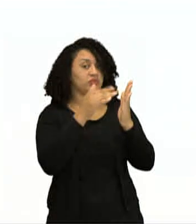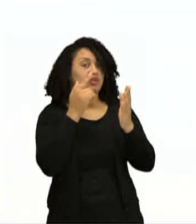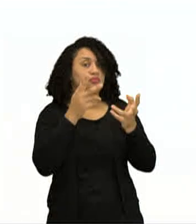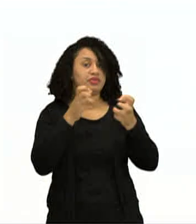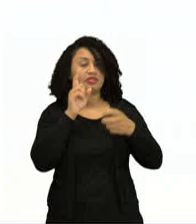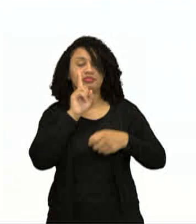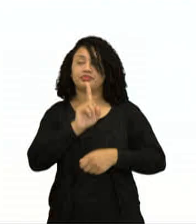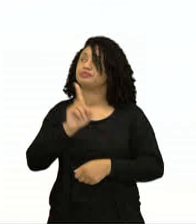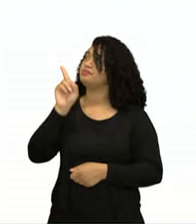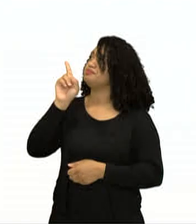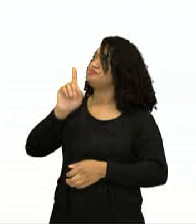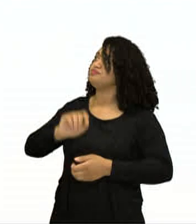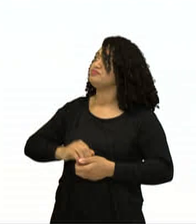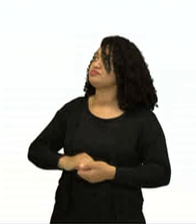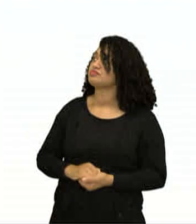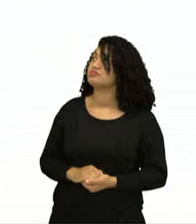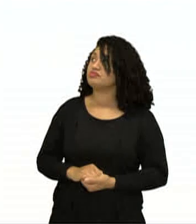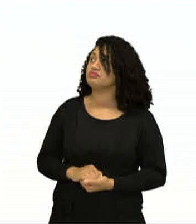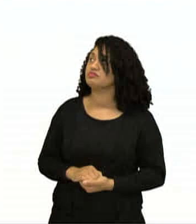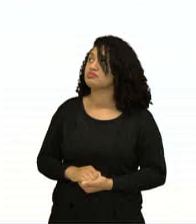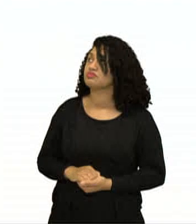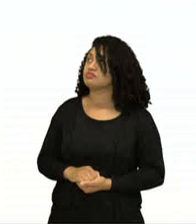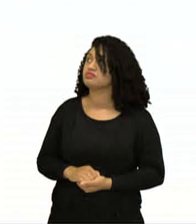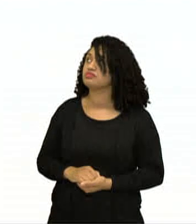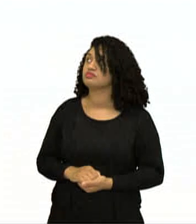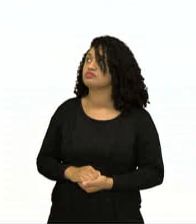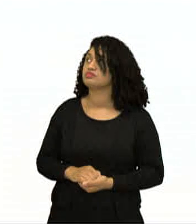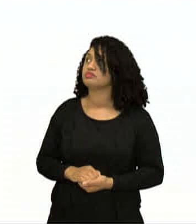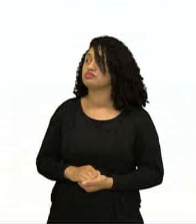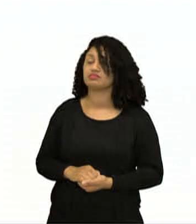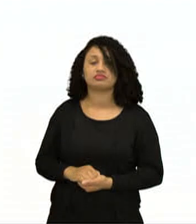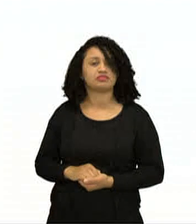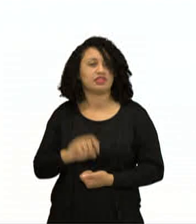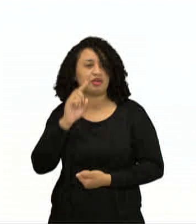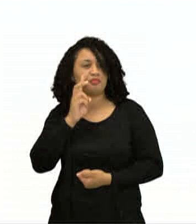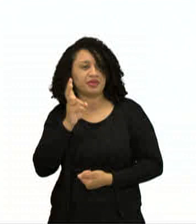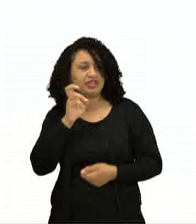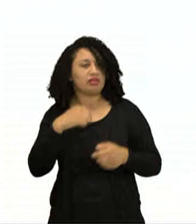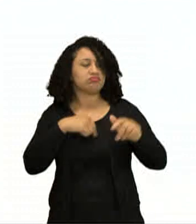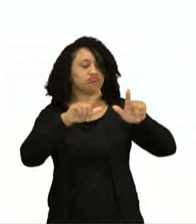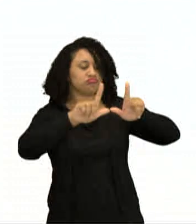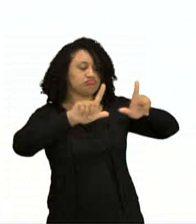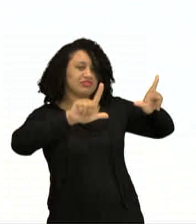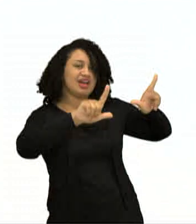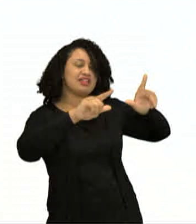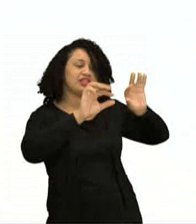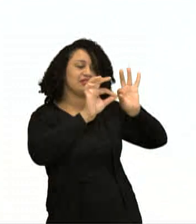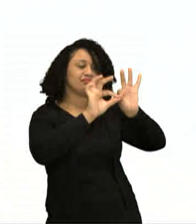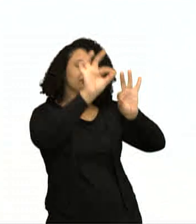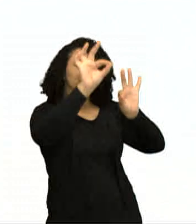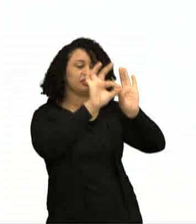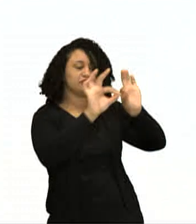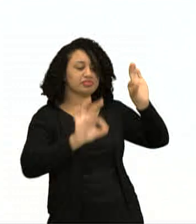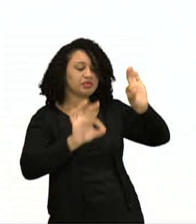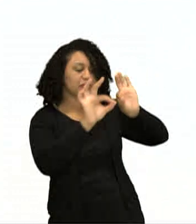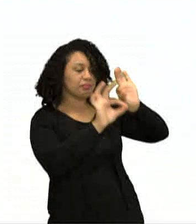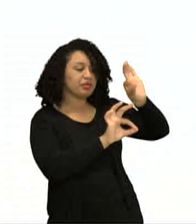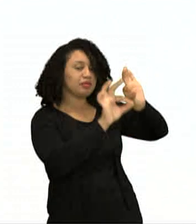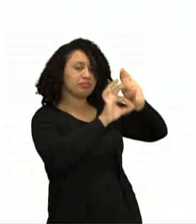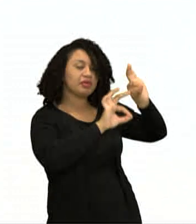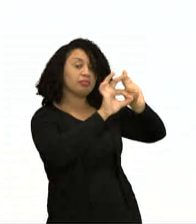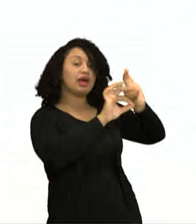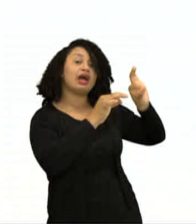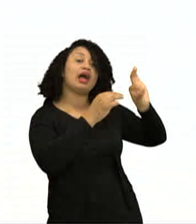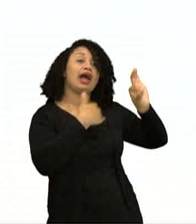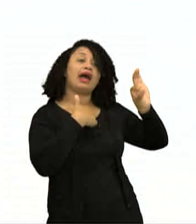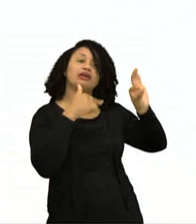essas linhas retas que formam, criam esse ponto de fuga e dão essa sensação de perspectiva,